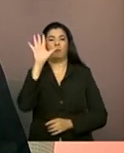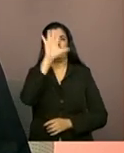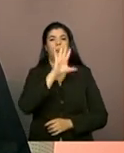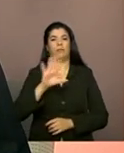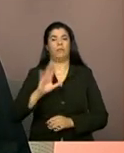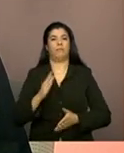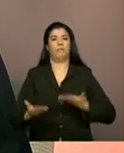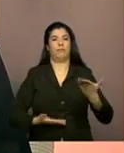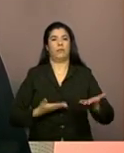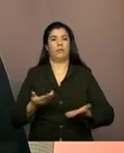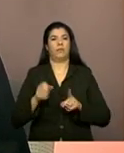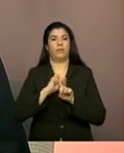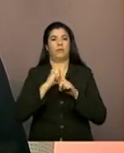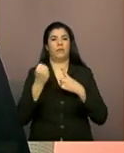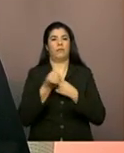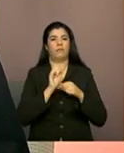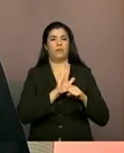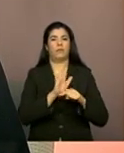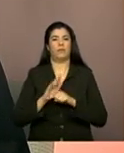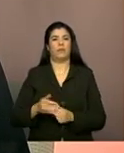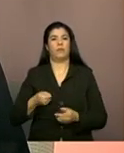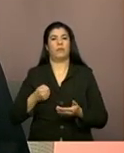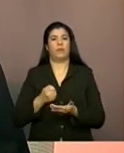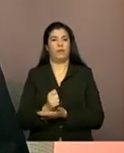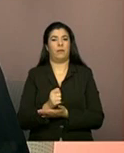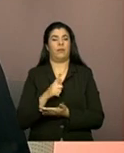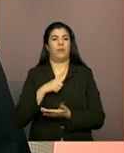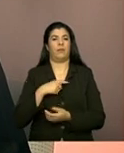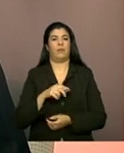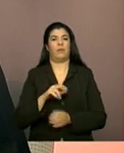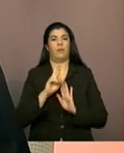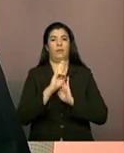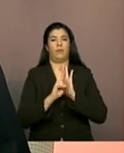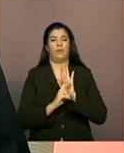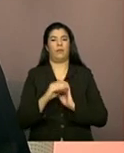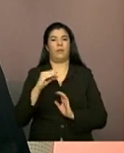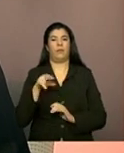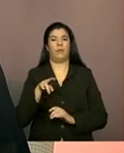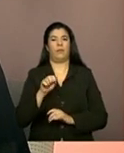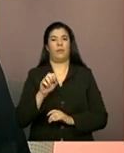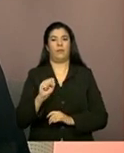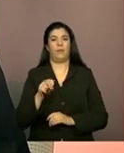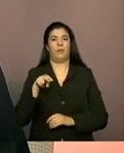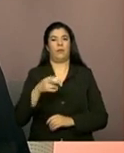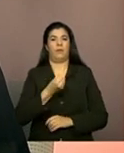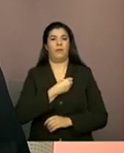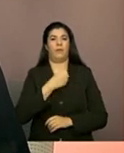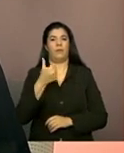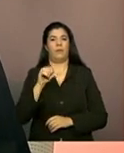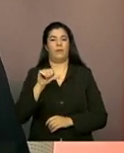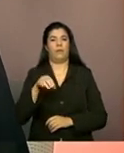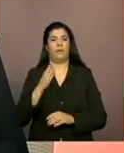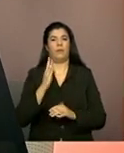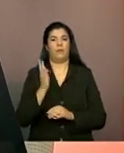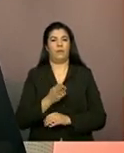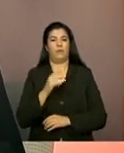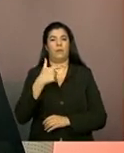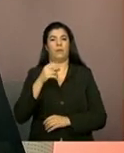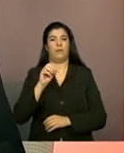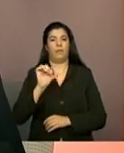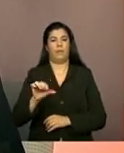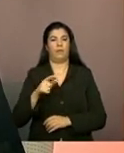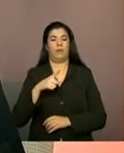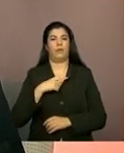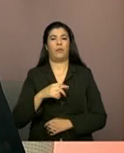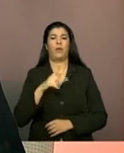-Assistenciais, aprovado por meio da Resolução CNAS nº 109, de 2009. O PAIF